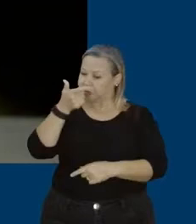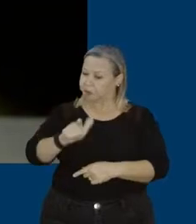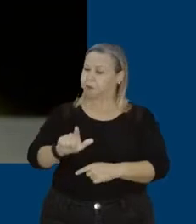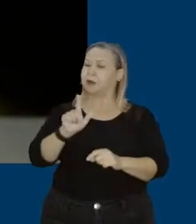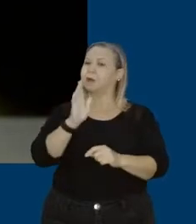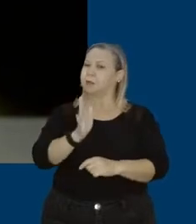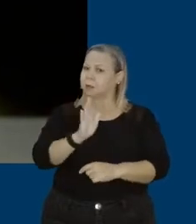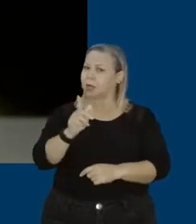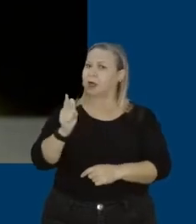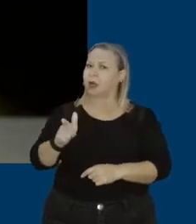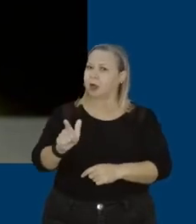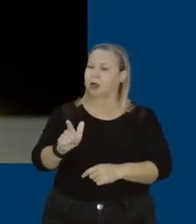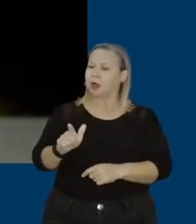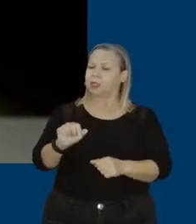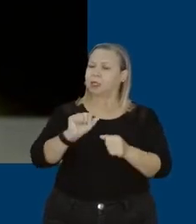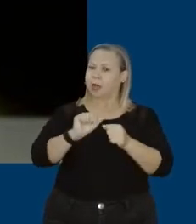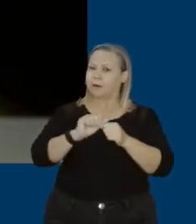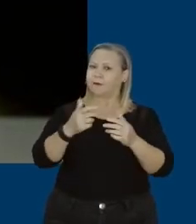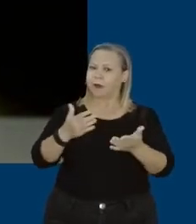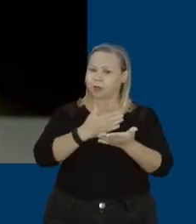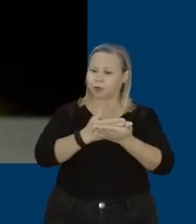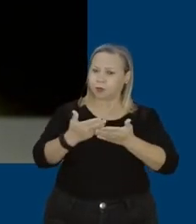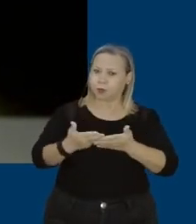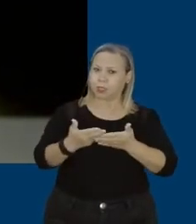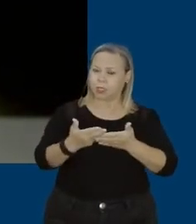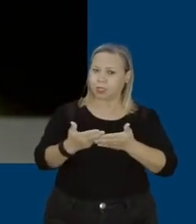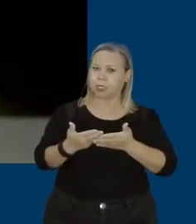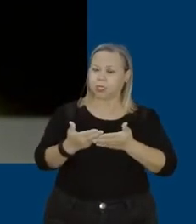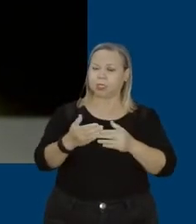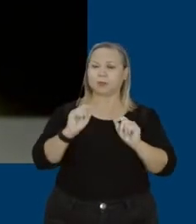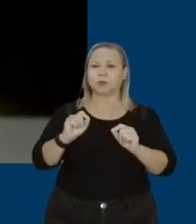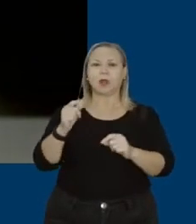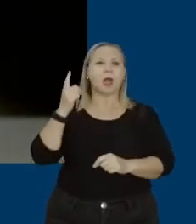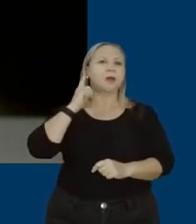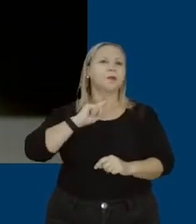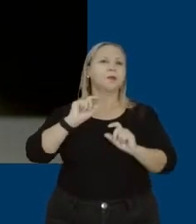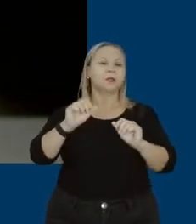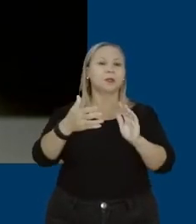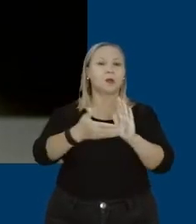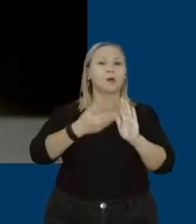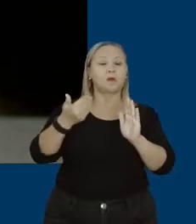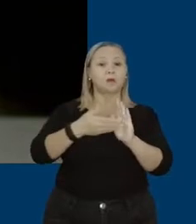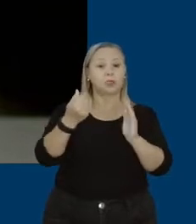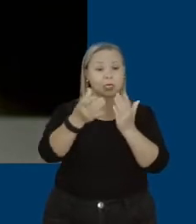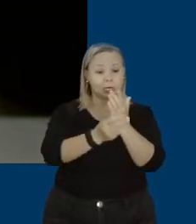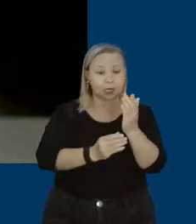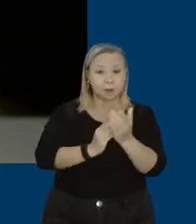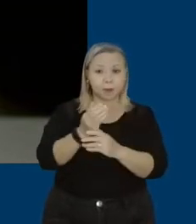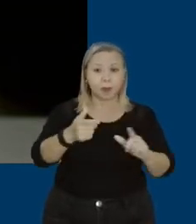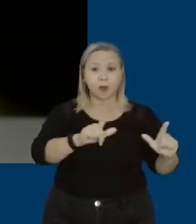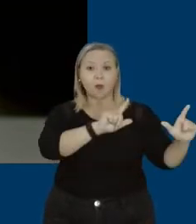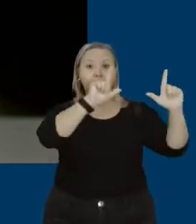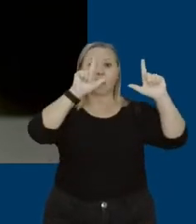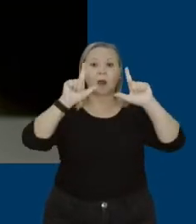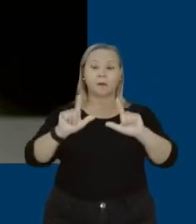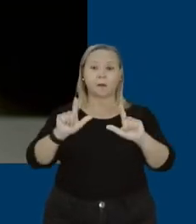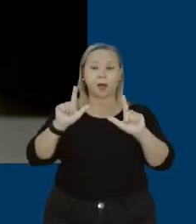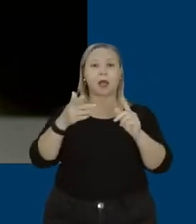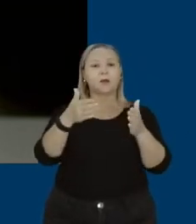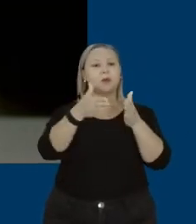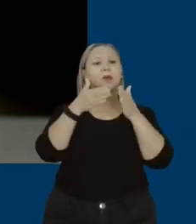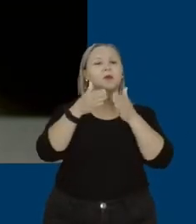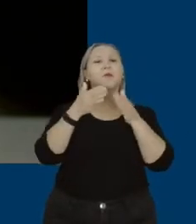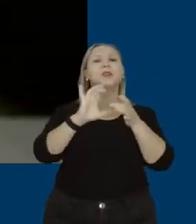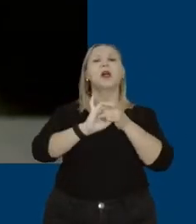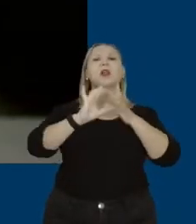no início da diplomação, lá em Minas Gerais, ele tentou arrancar das minhas mãos uma placa onde eu pedia Lula